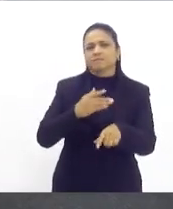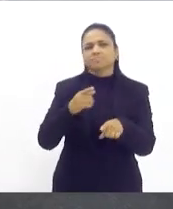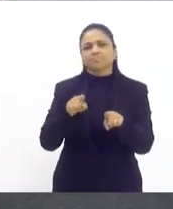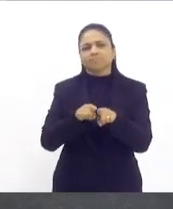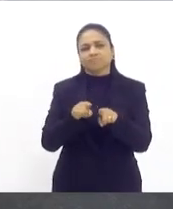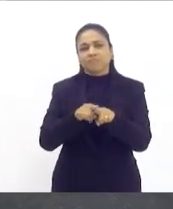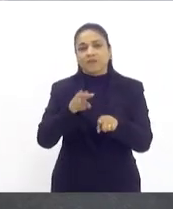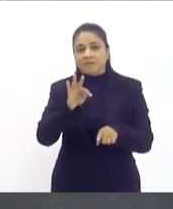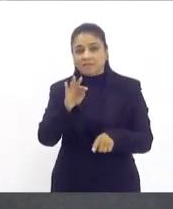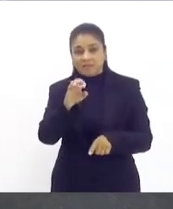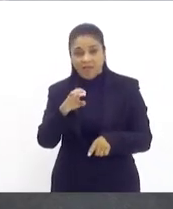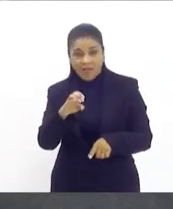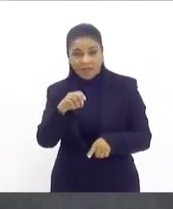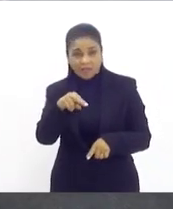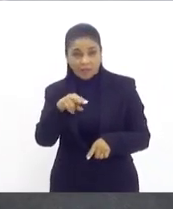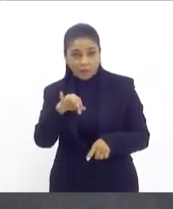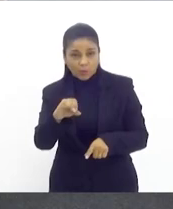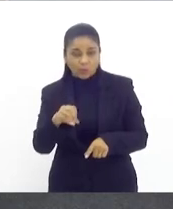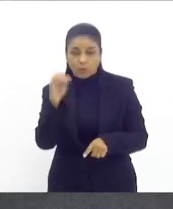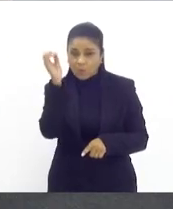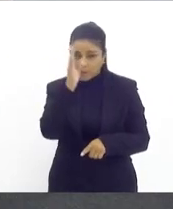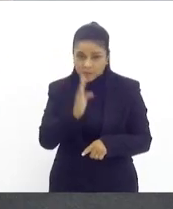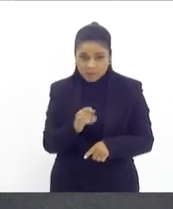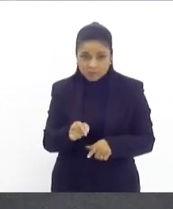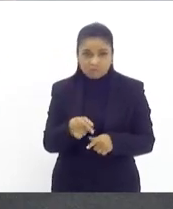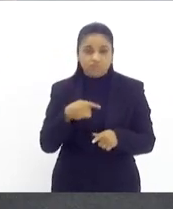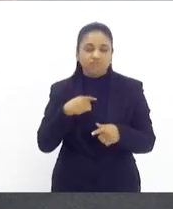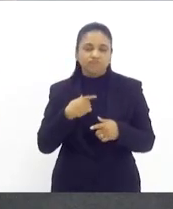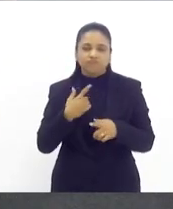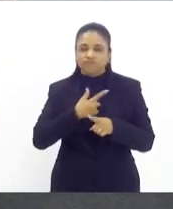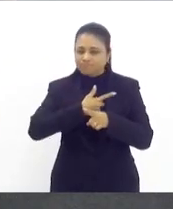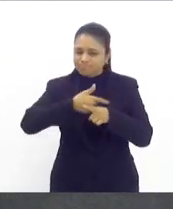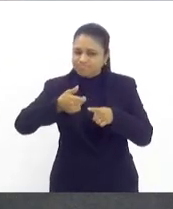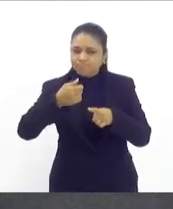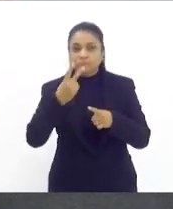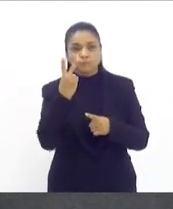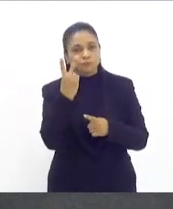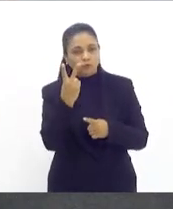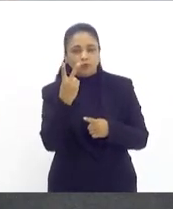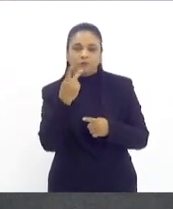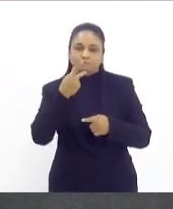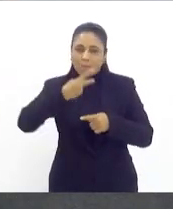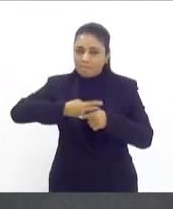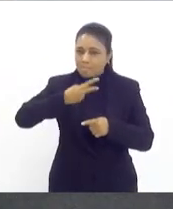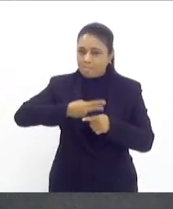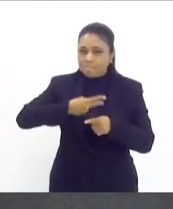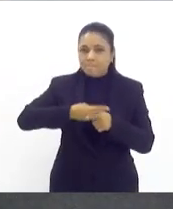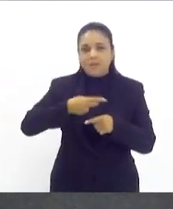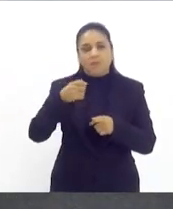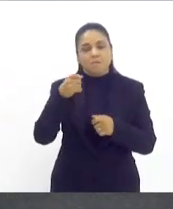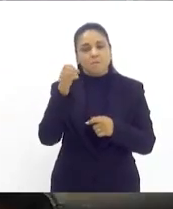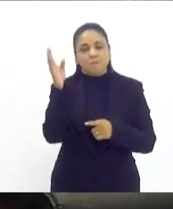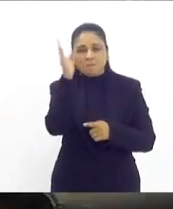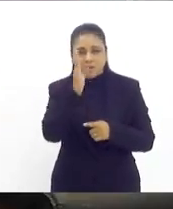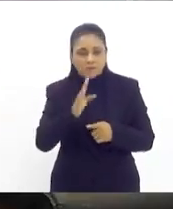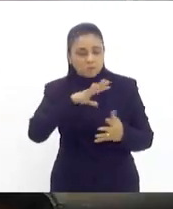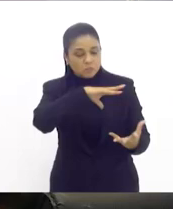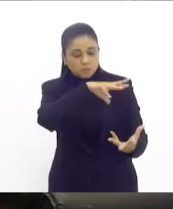como representante de vários dos nossos títulos, dois dos nossos títulos mundiais, presidente.